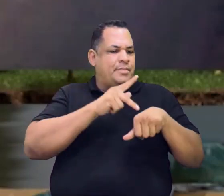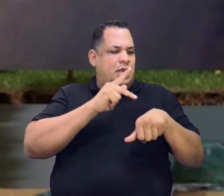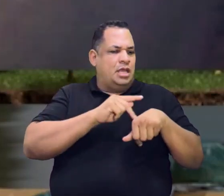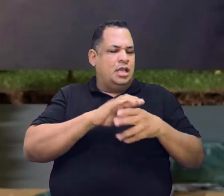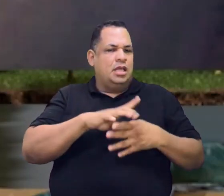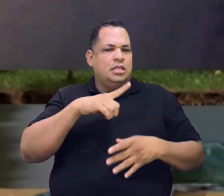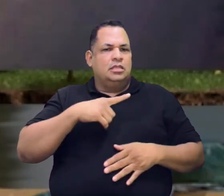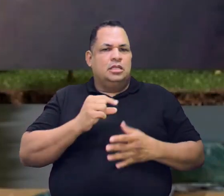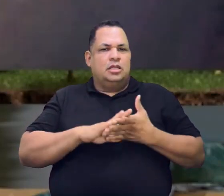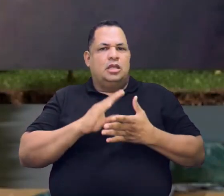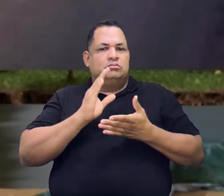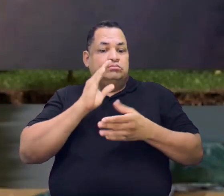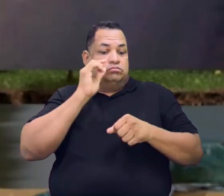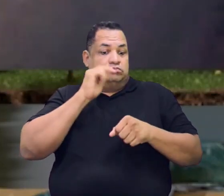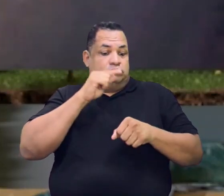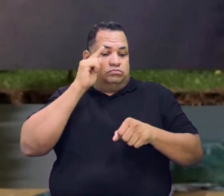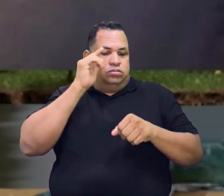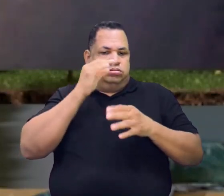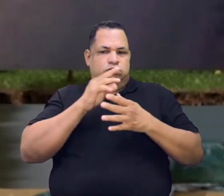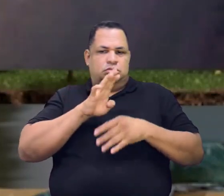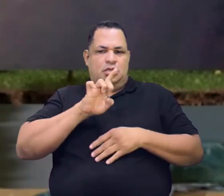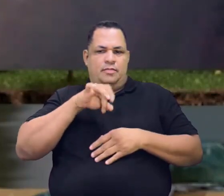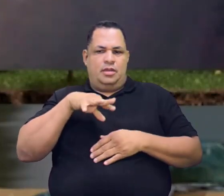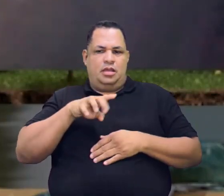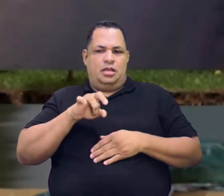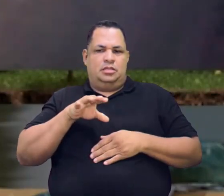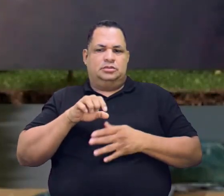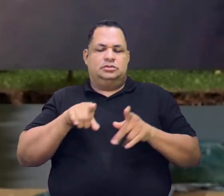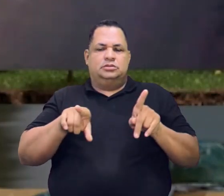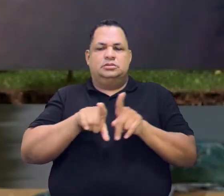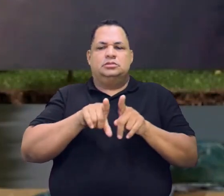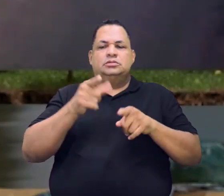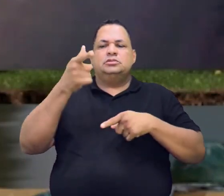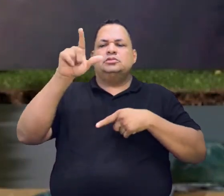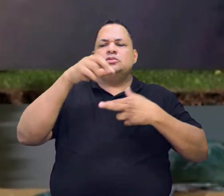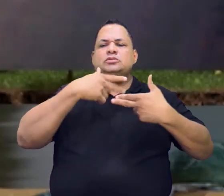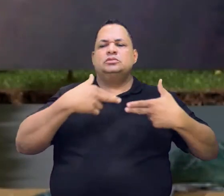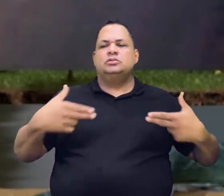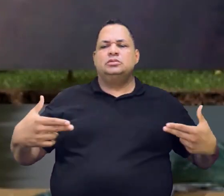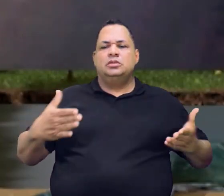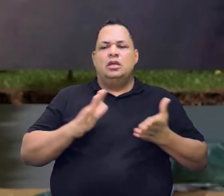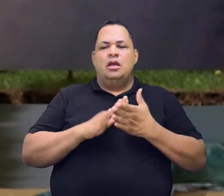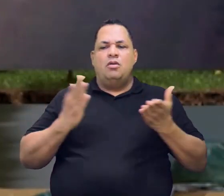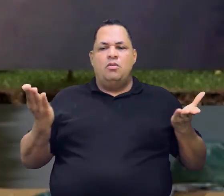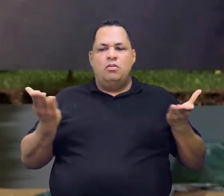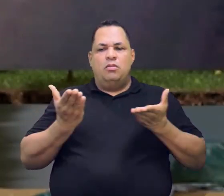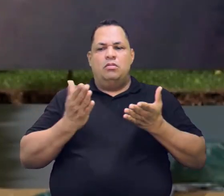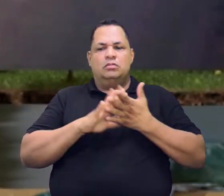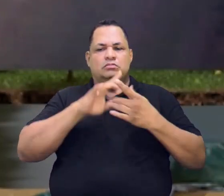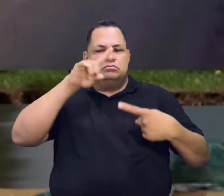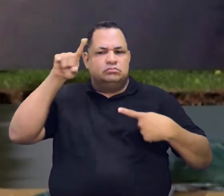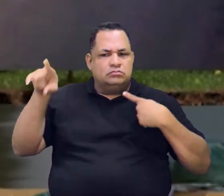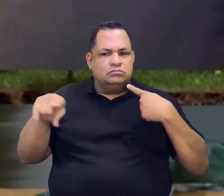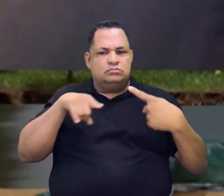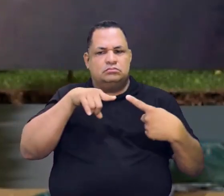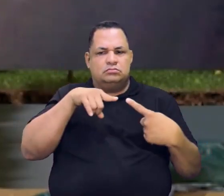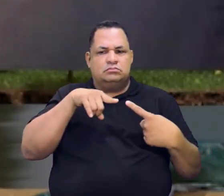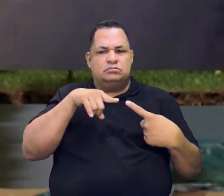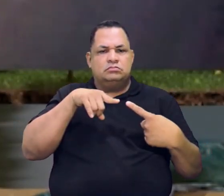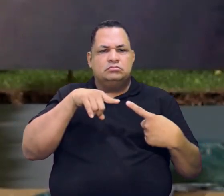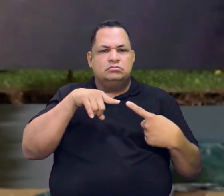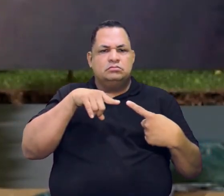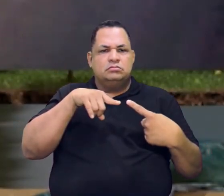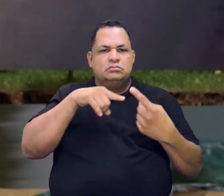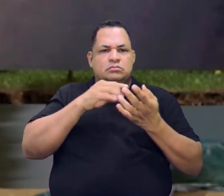preciosas, diamante e outros e outros outros. Agora, nós vamos focar na